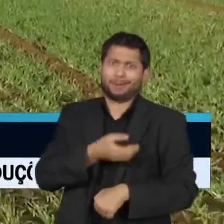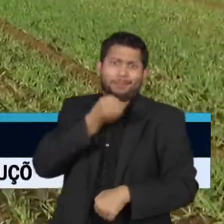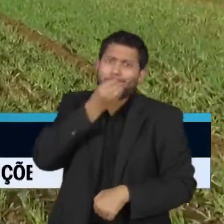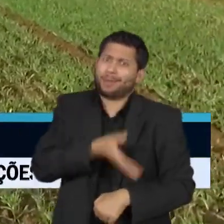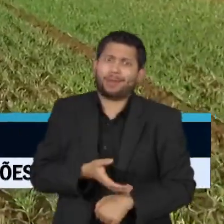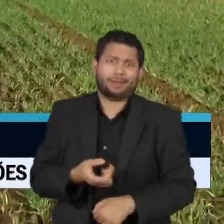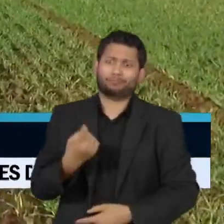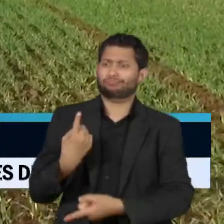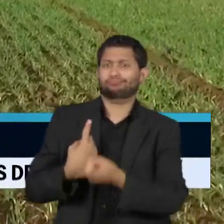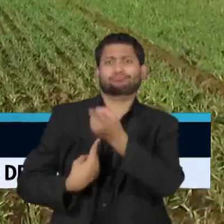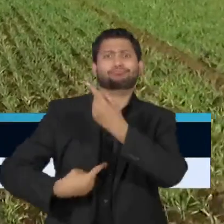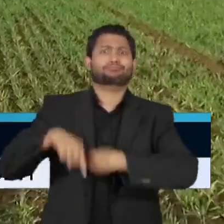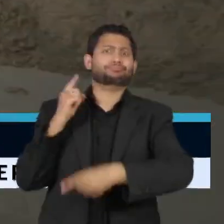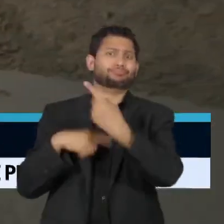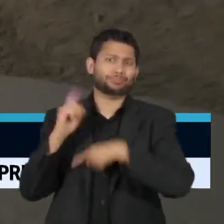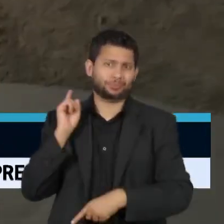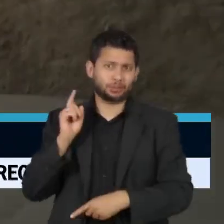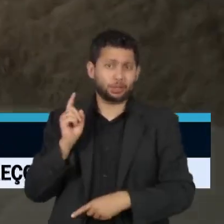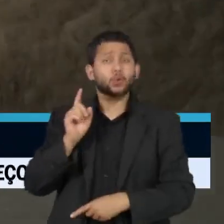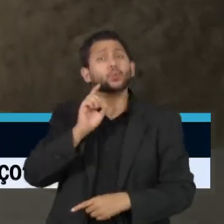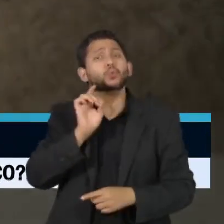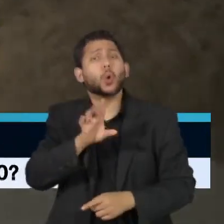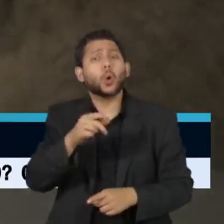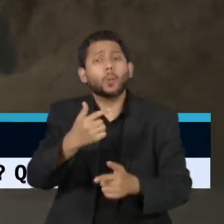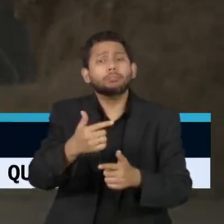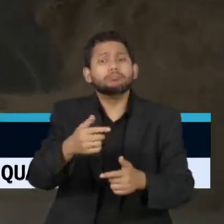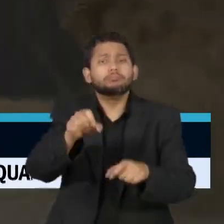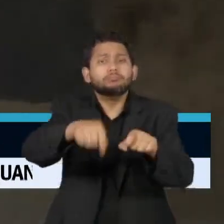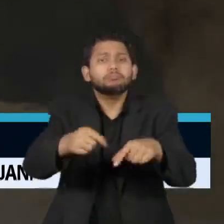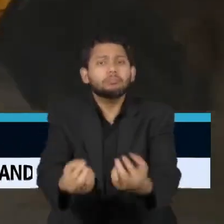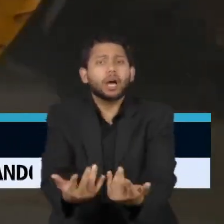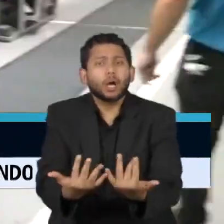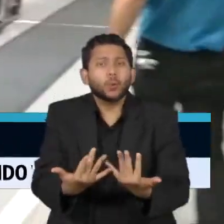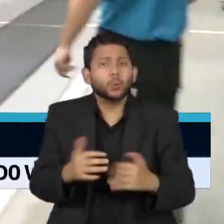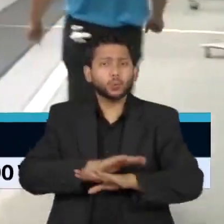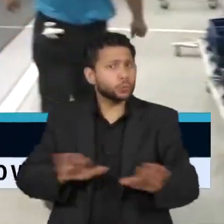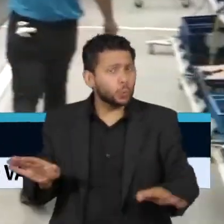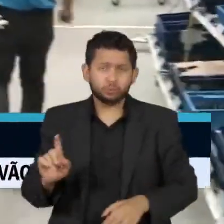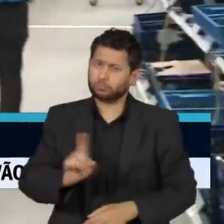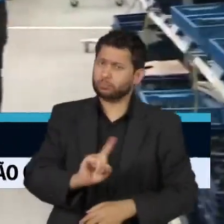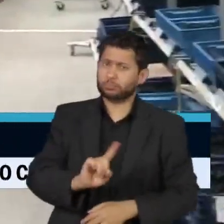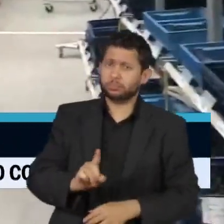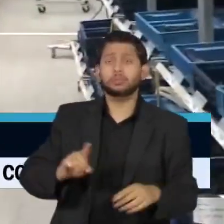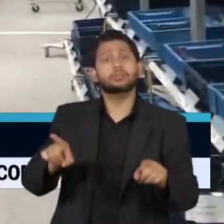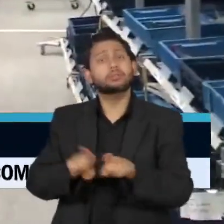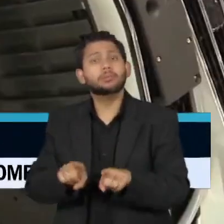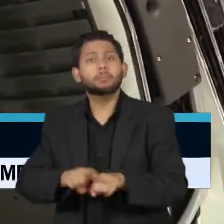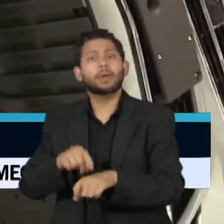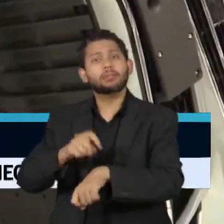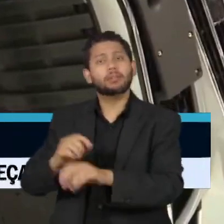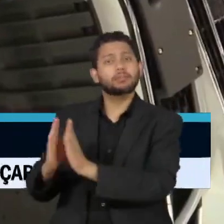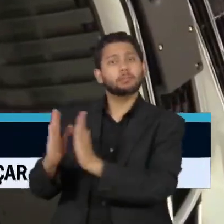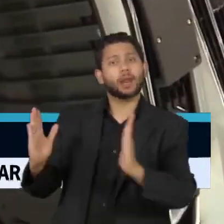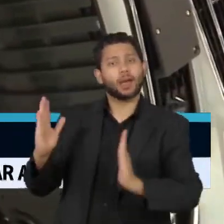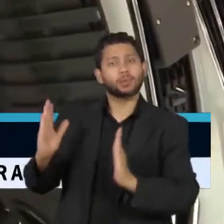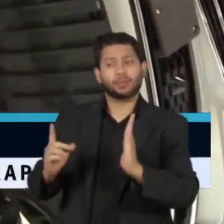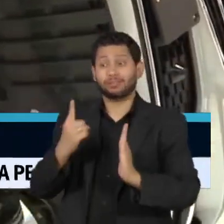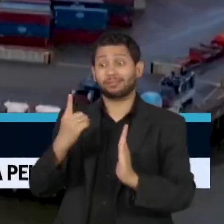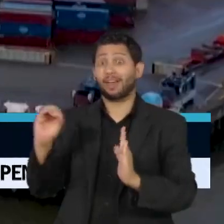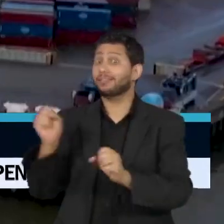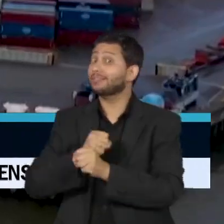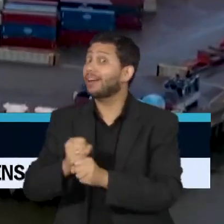E eu acho que não apenas em produtos agrícolas, mas também nesse prazo de 10 anos de